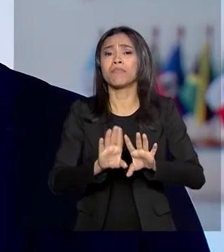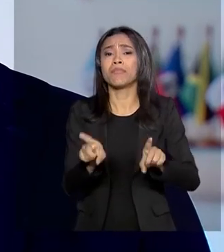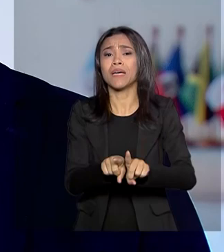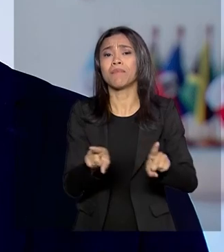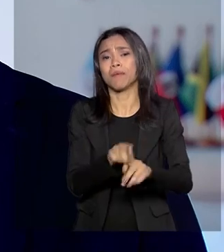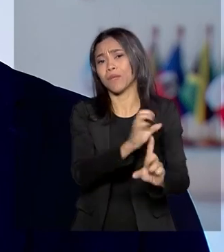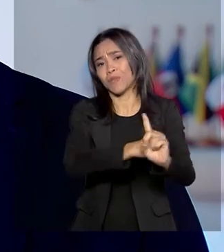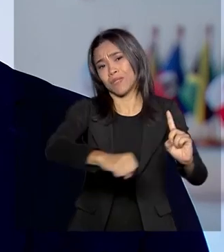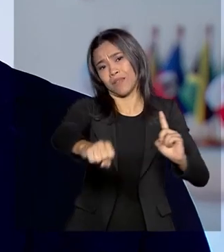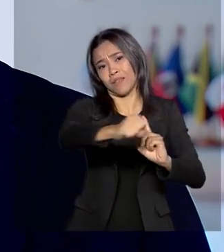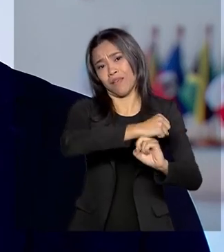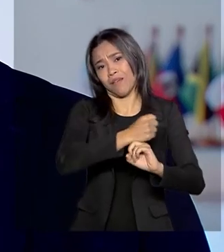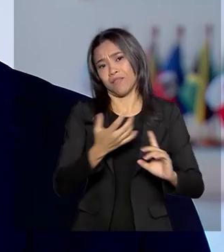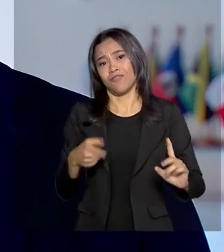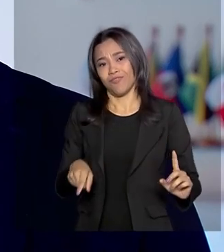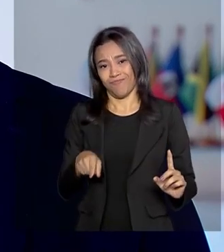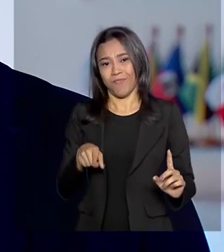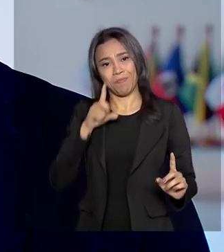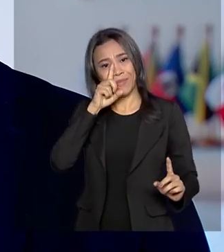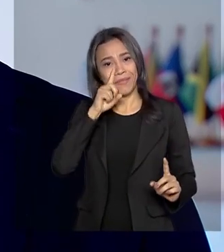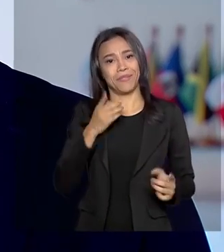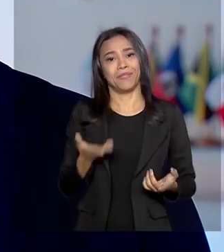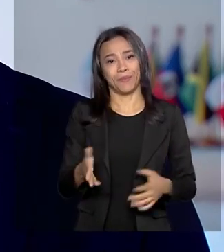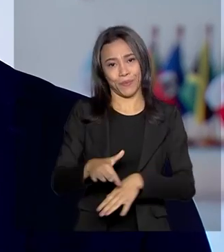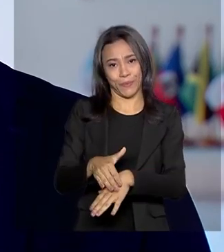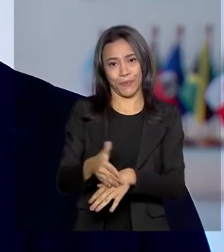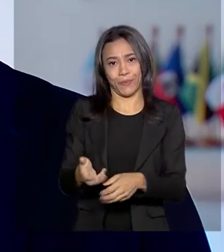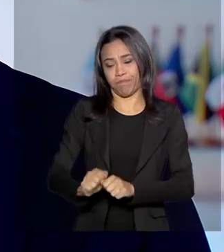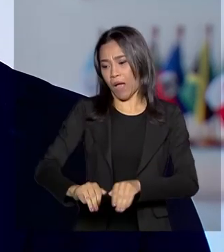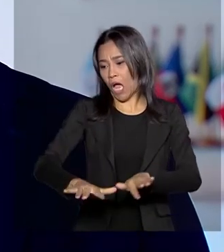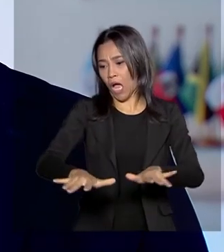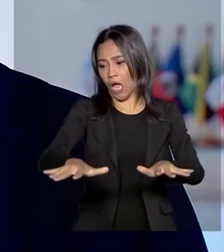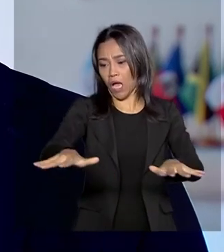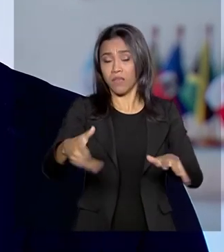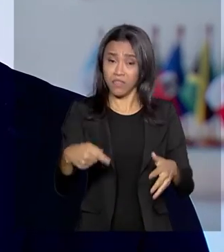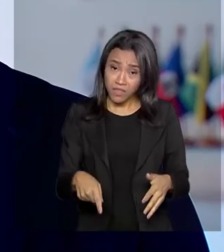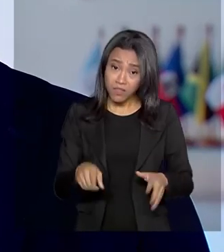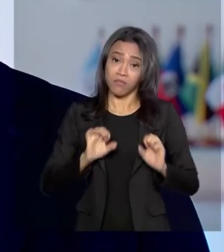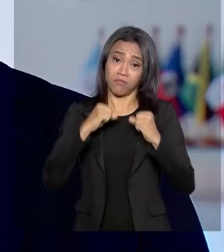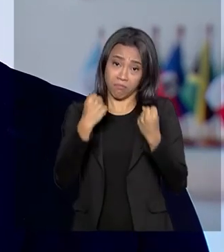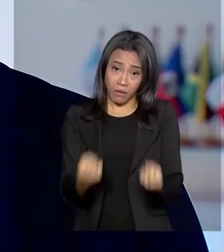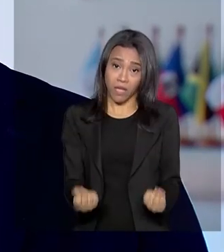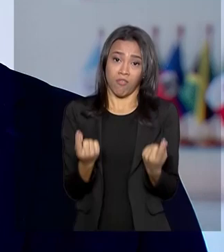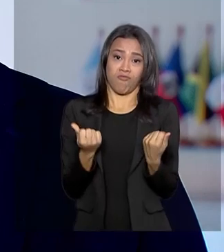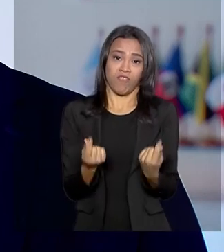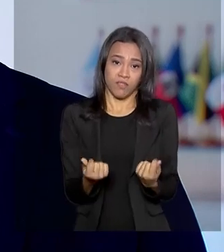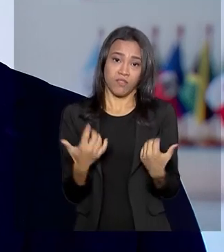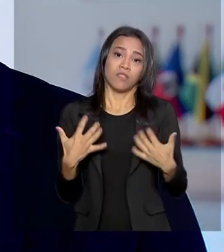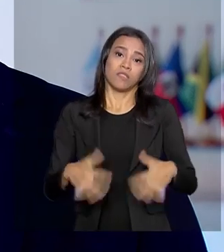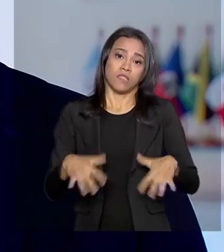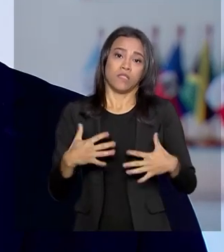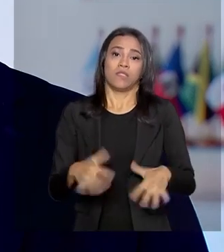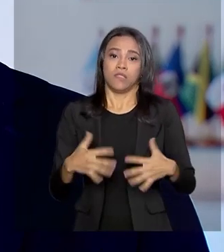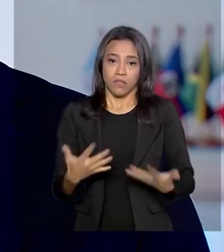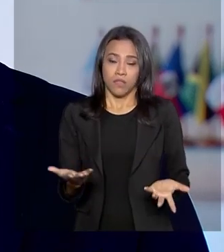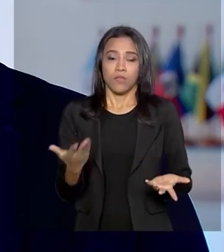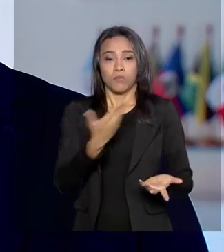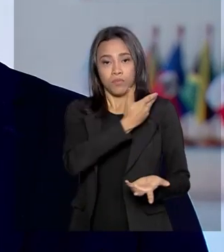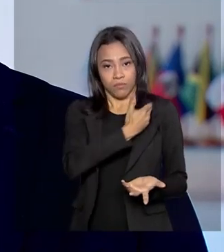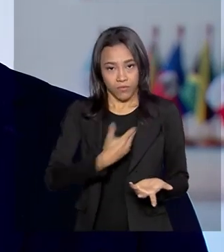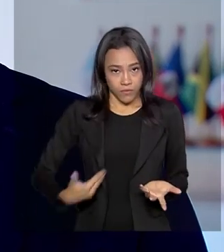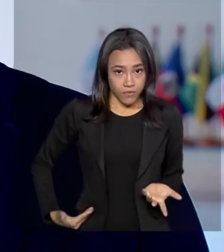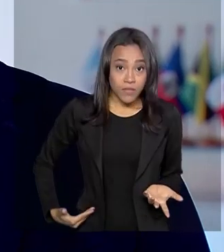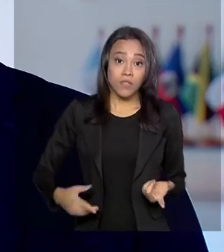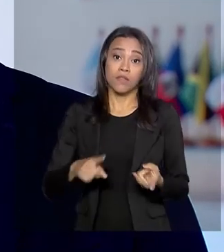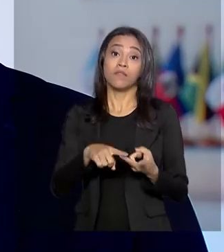em volta. E isso gera custo também para o Estado importante. Custo no sentido de internações, de